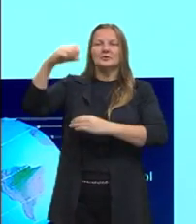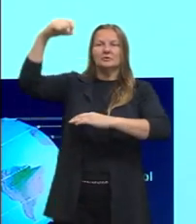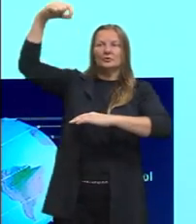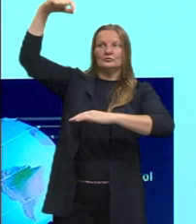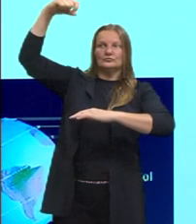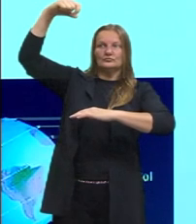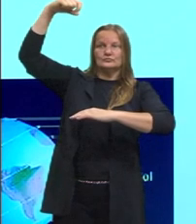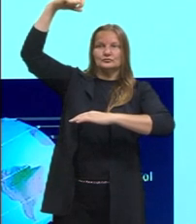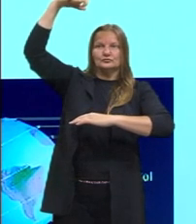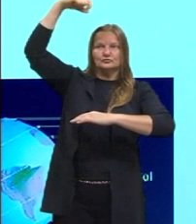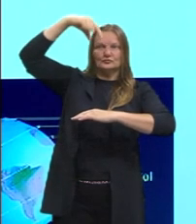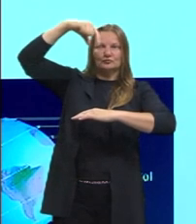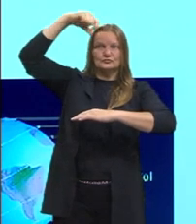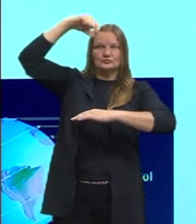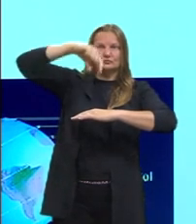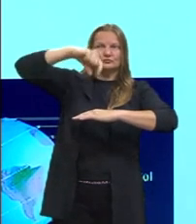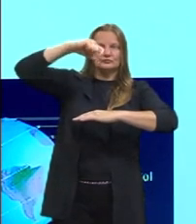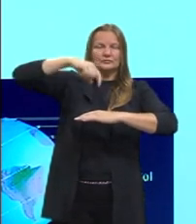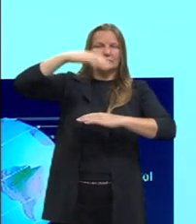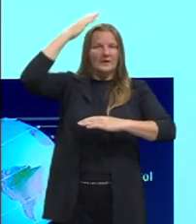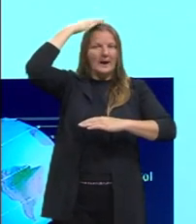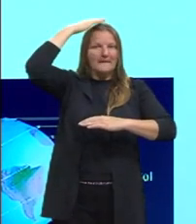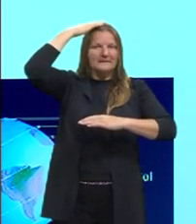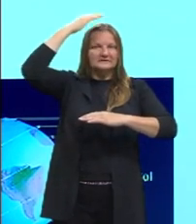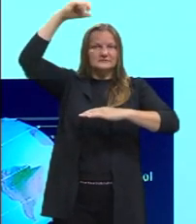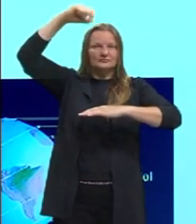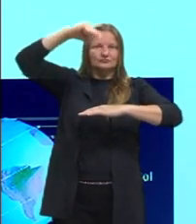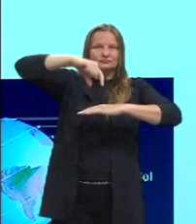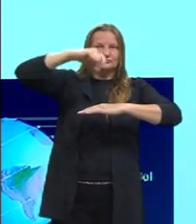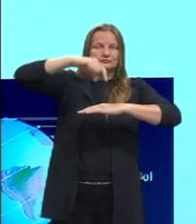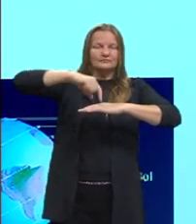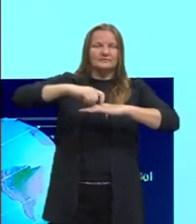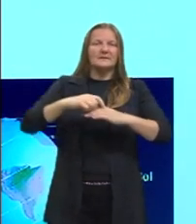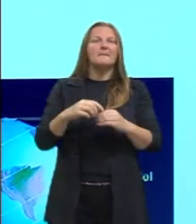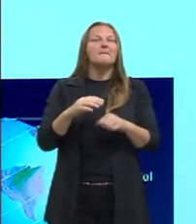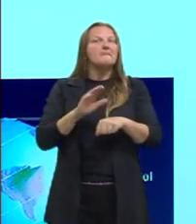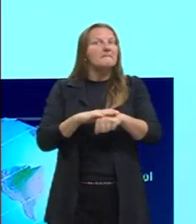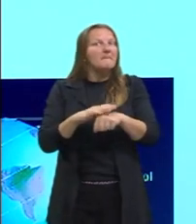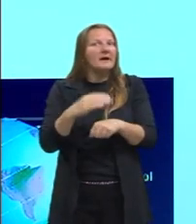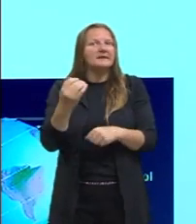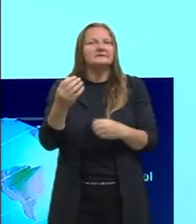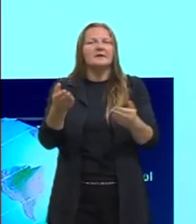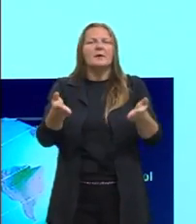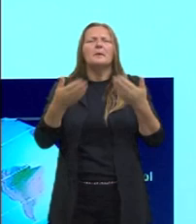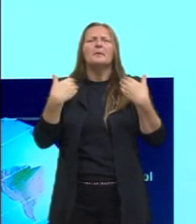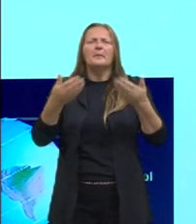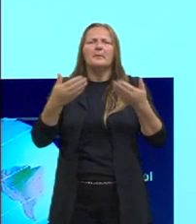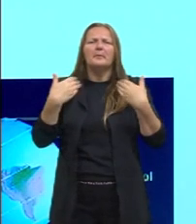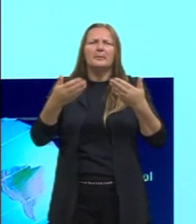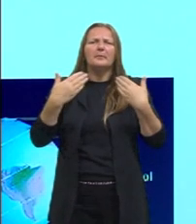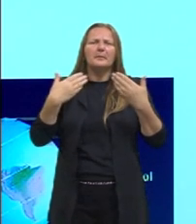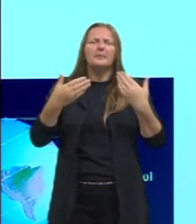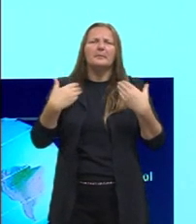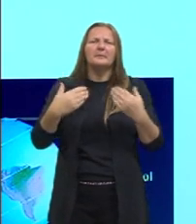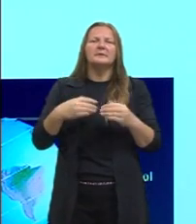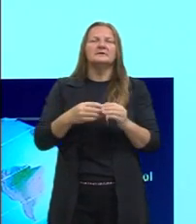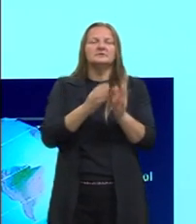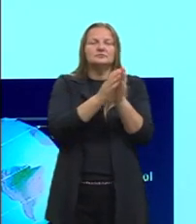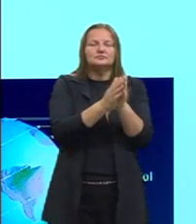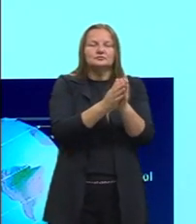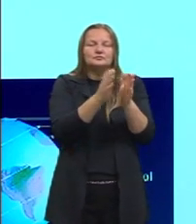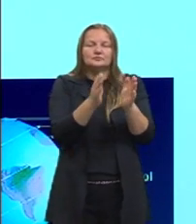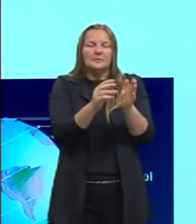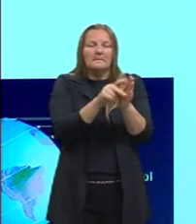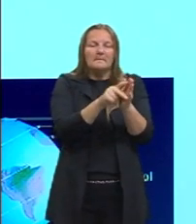sobre a nossa cabeça alguns momentos do ano, principalmente no verão, né? Então, nós temos essa relação. Se o sol